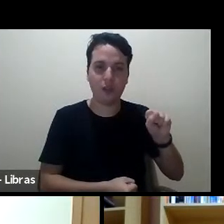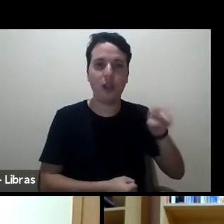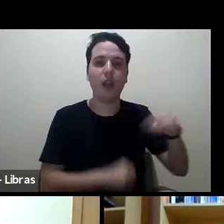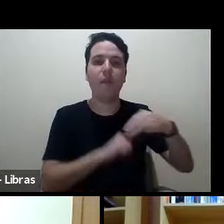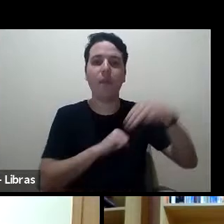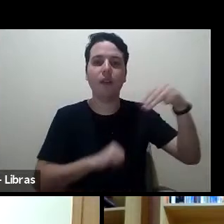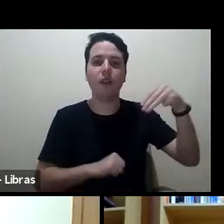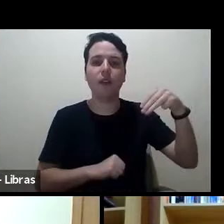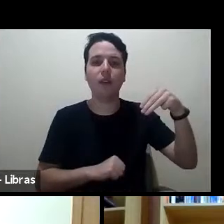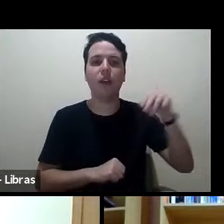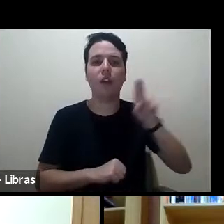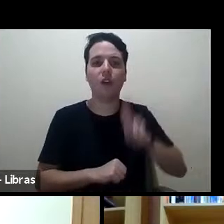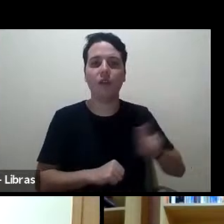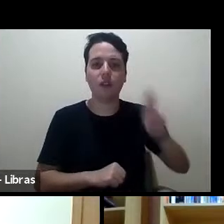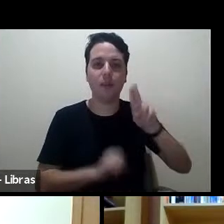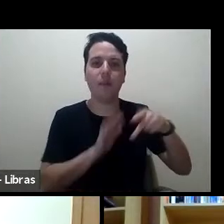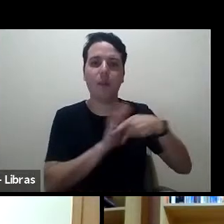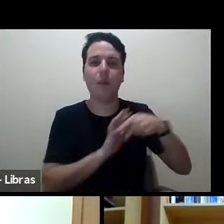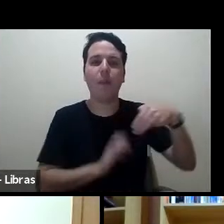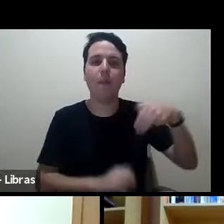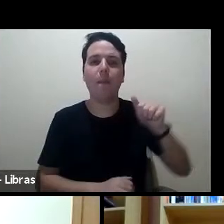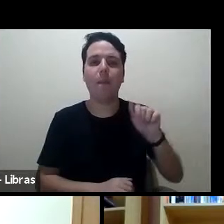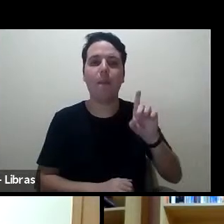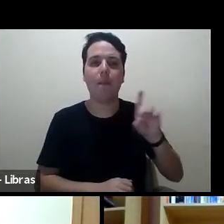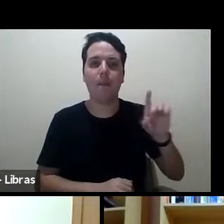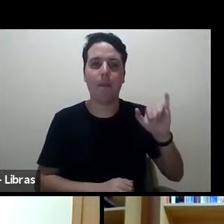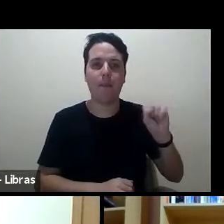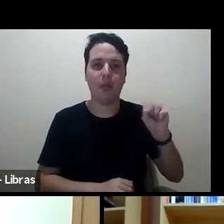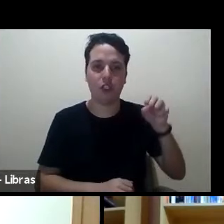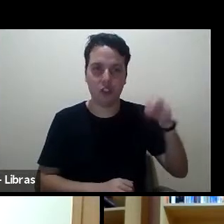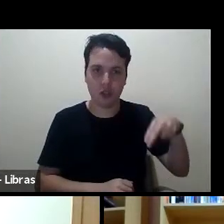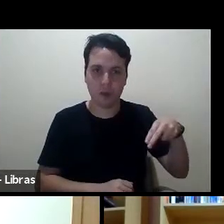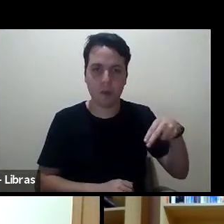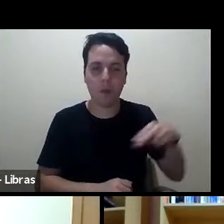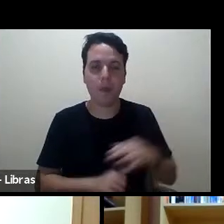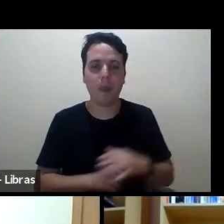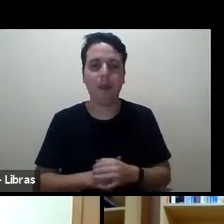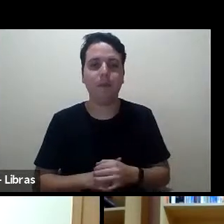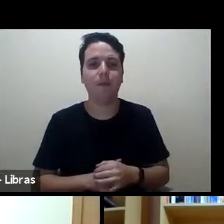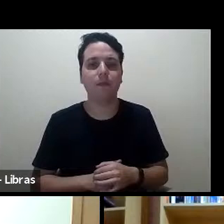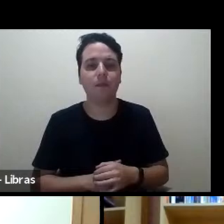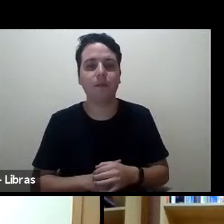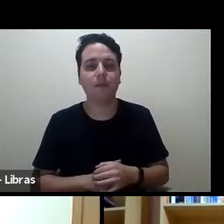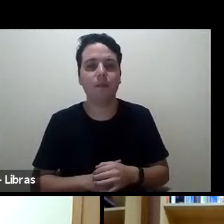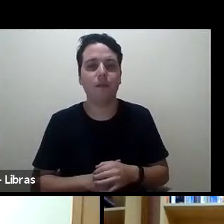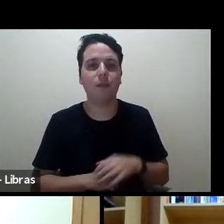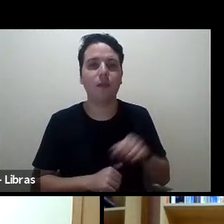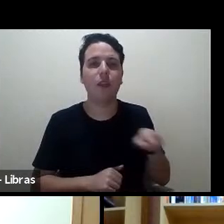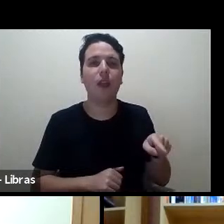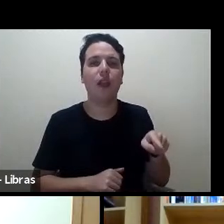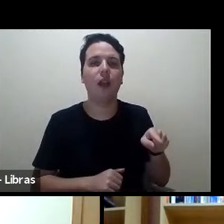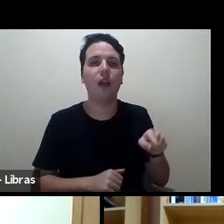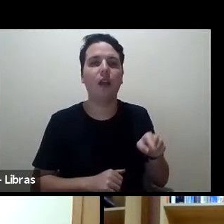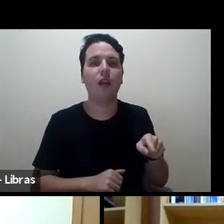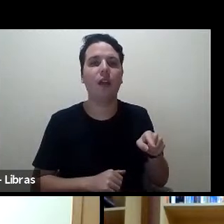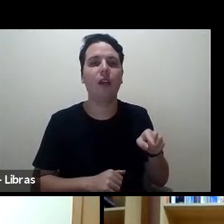of Wisconsin at Madison, com o nosso bem conhecido